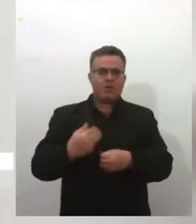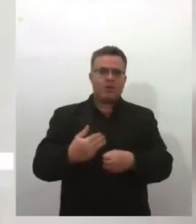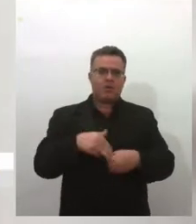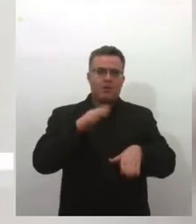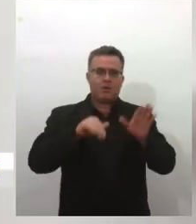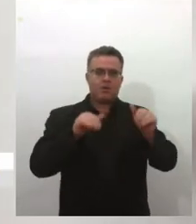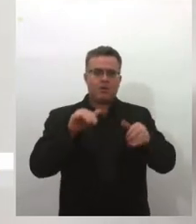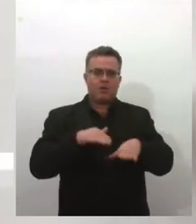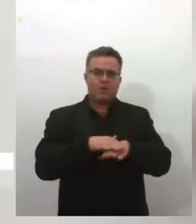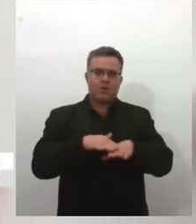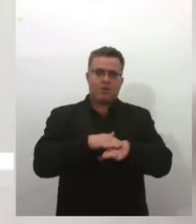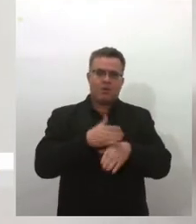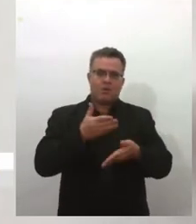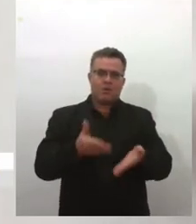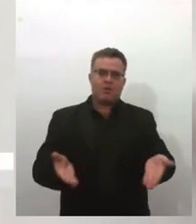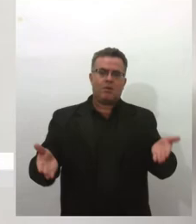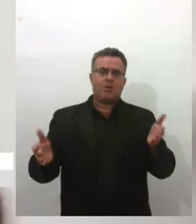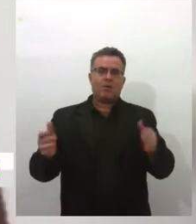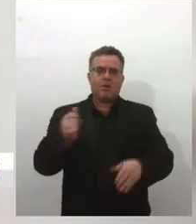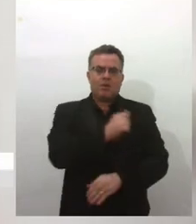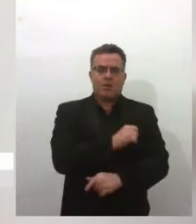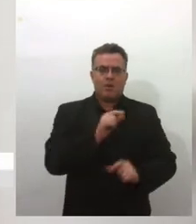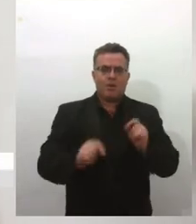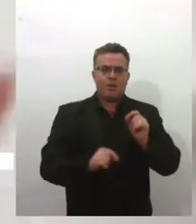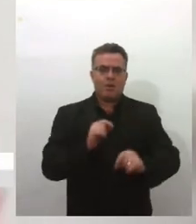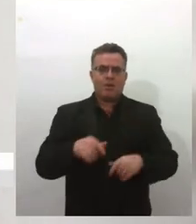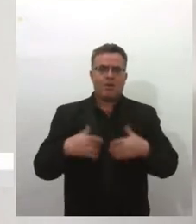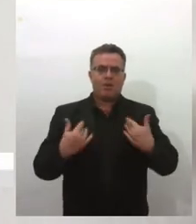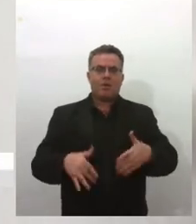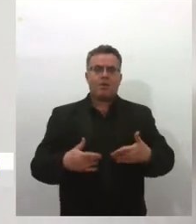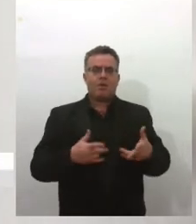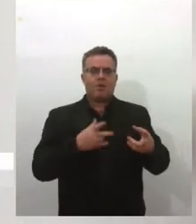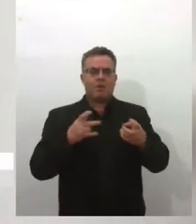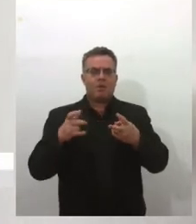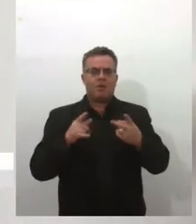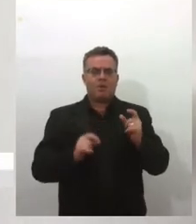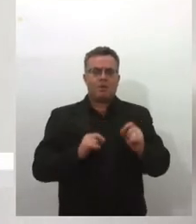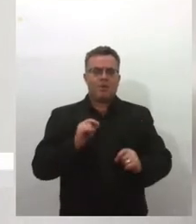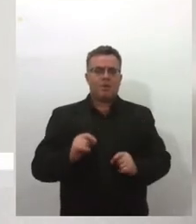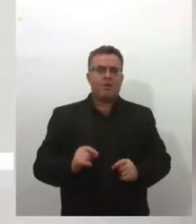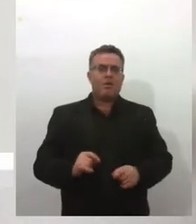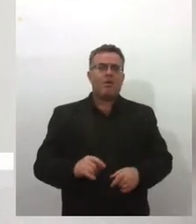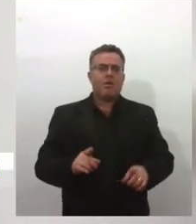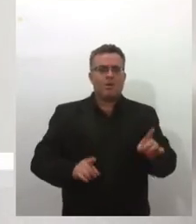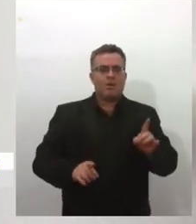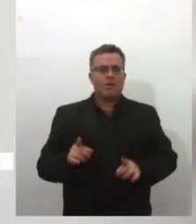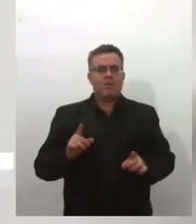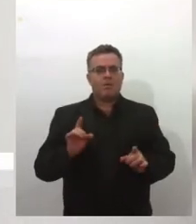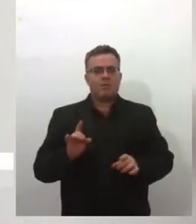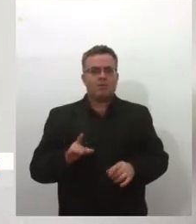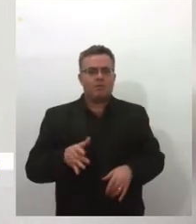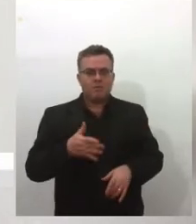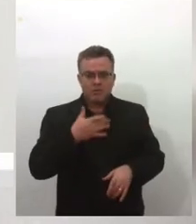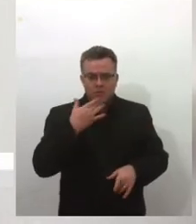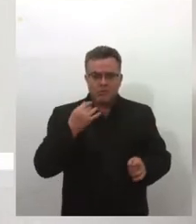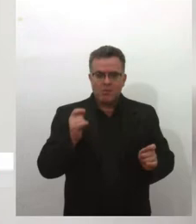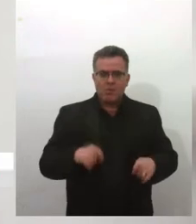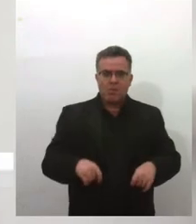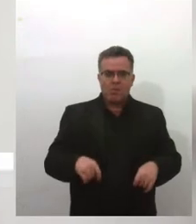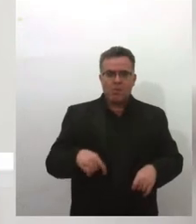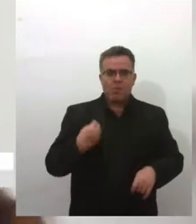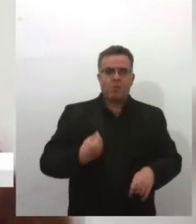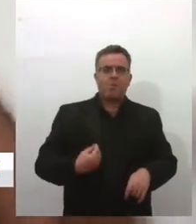conversar com os alunos, as escolas estaduais, então, assim, eu percebo que esse meu prêmio não só vai melhorar a minha vida